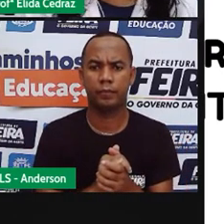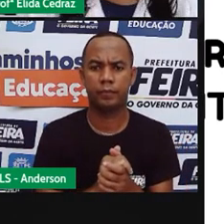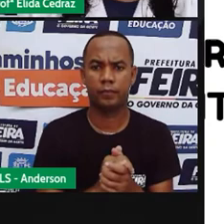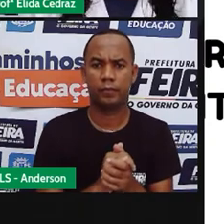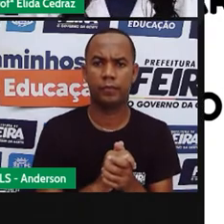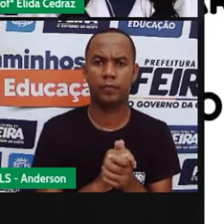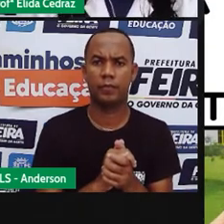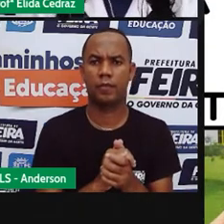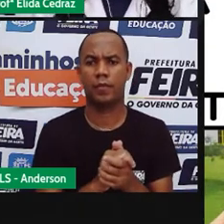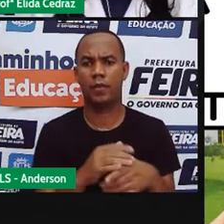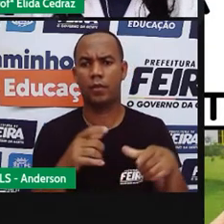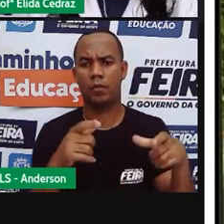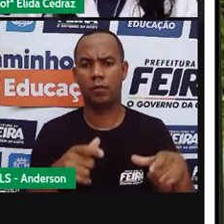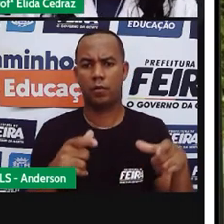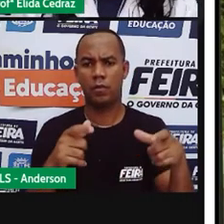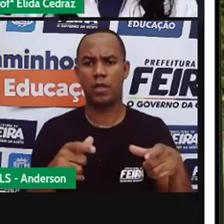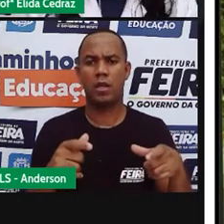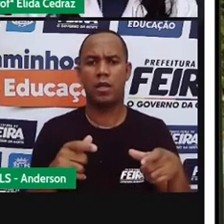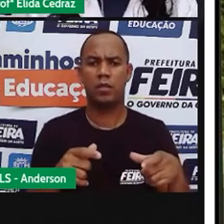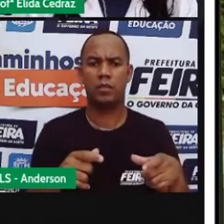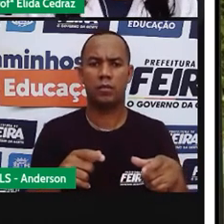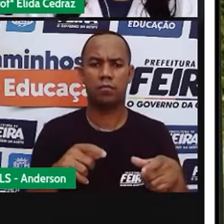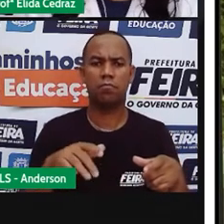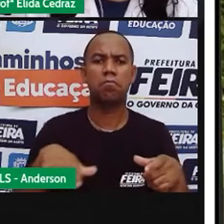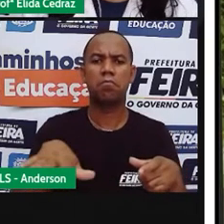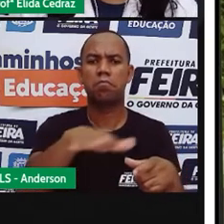Os espaços públicos e o tempo.